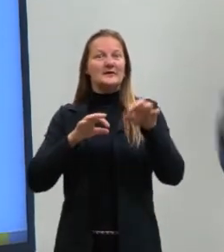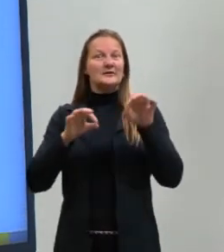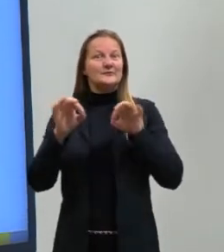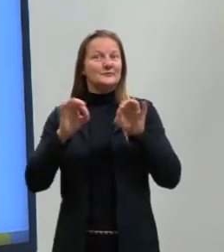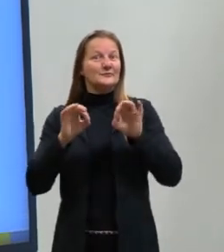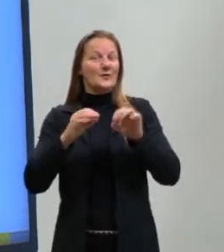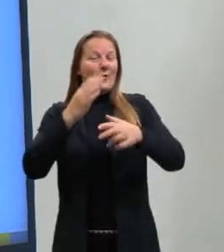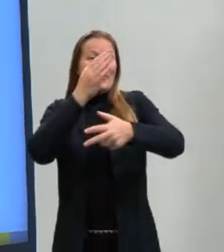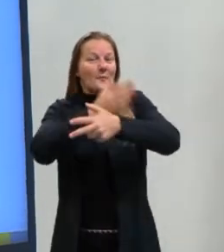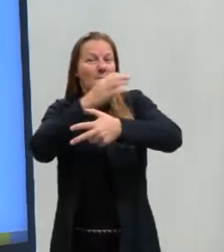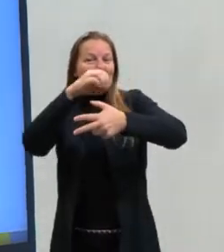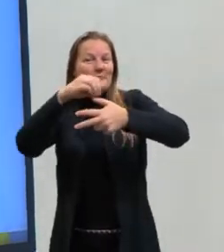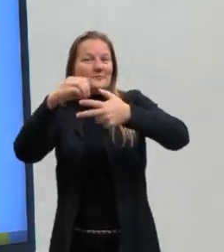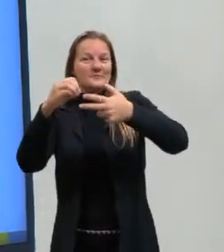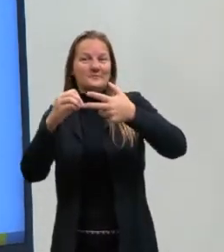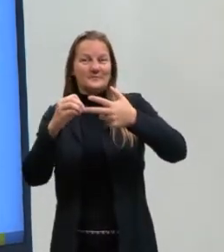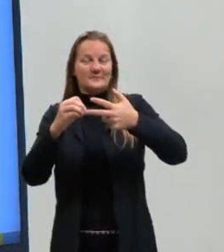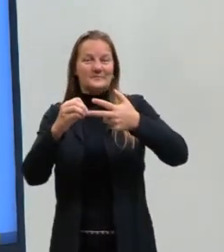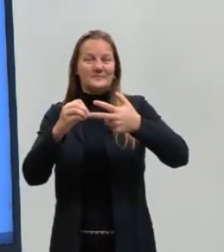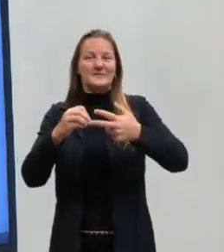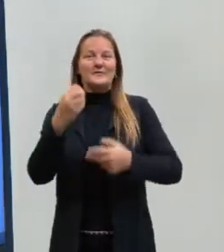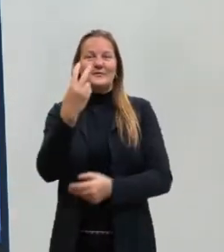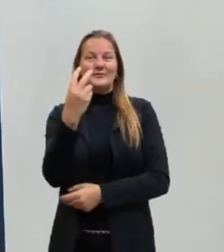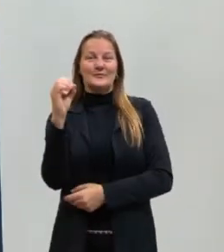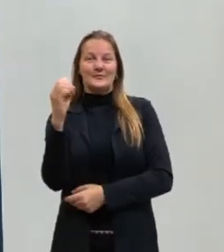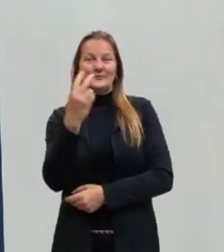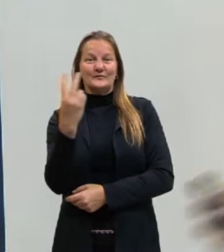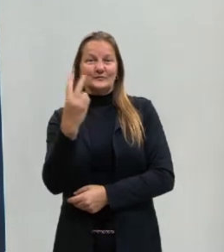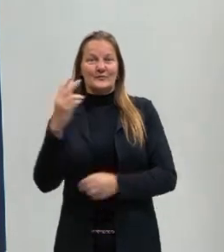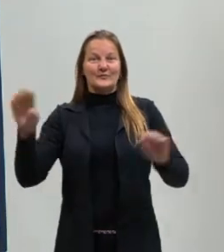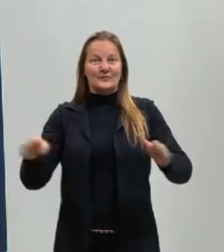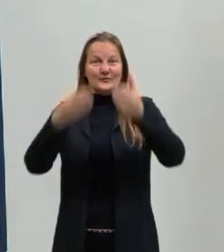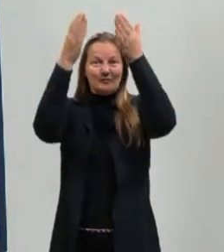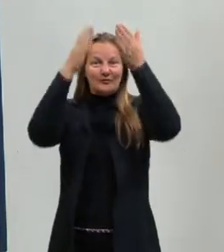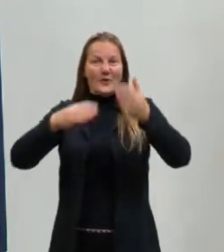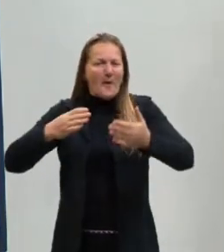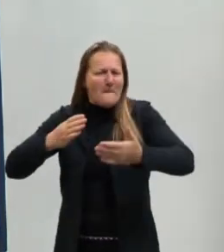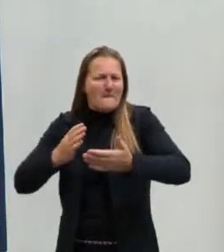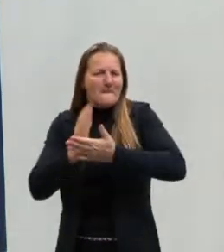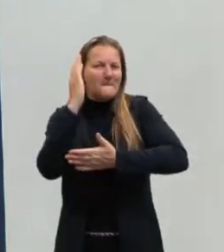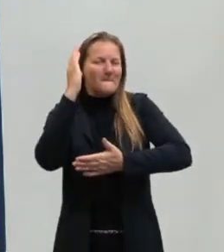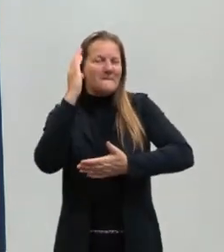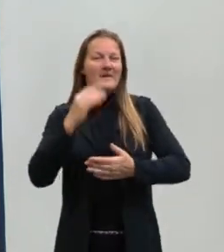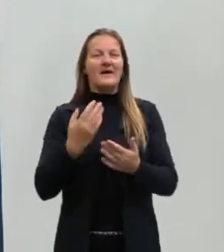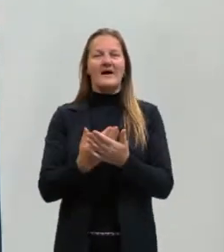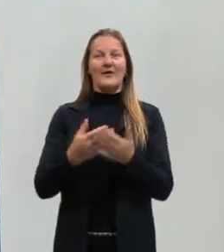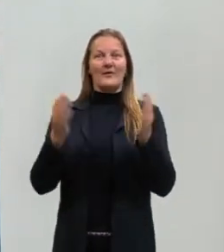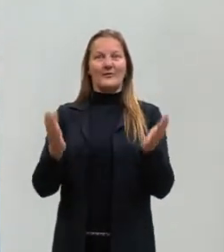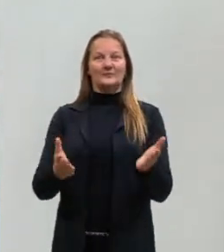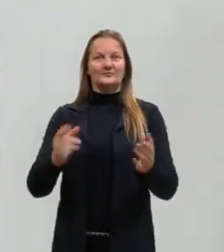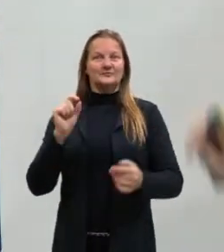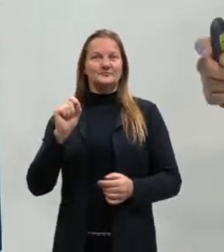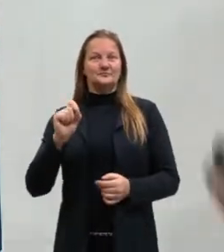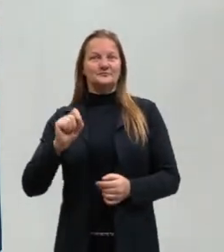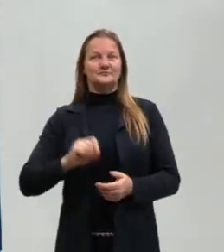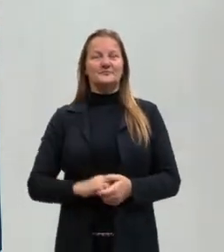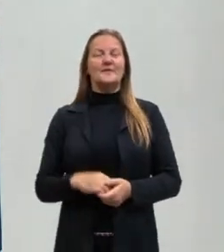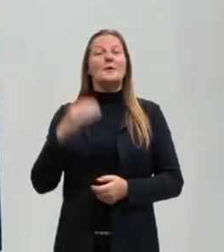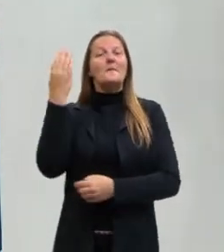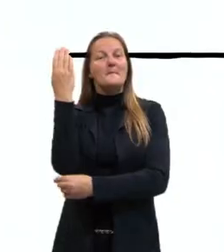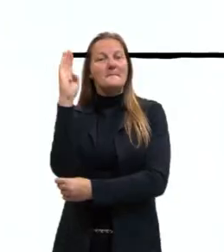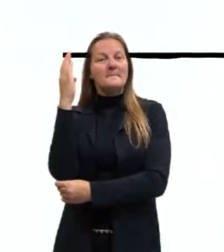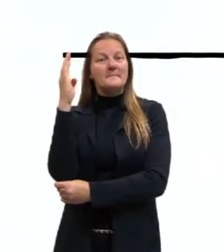pré-ENEM SEDUC 2022. Partiu passar? A aula de hoje, então, é de